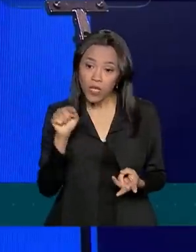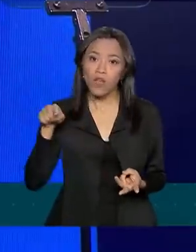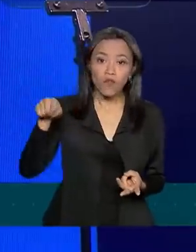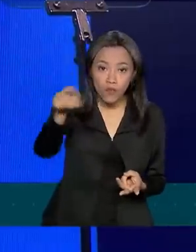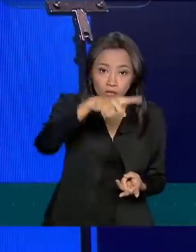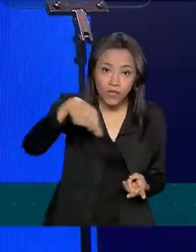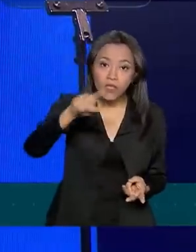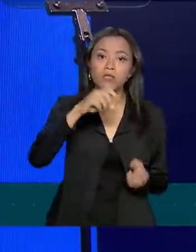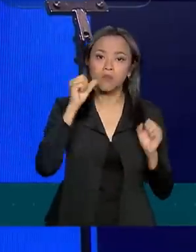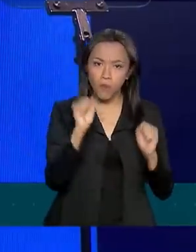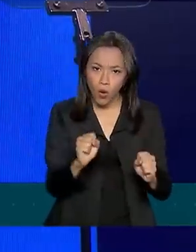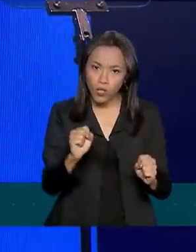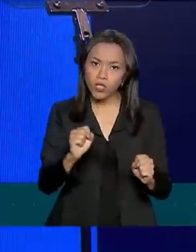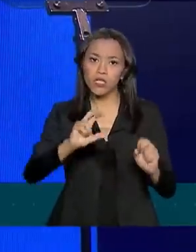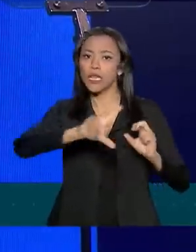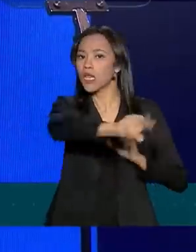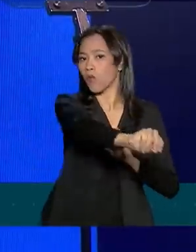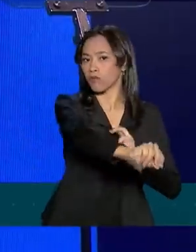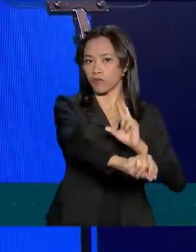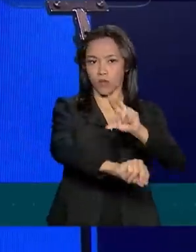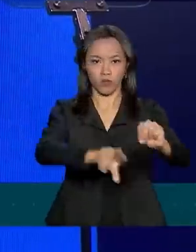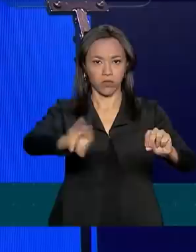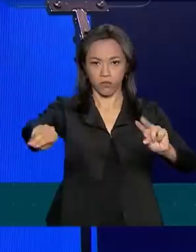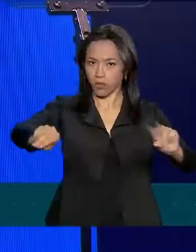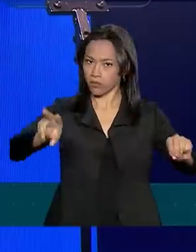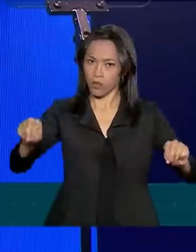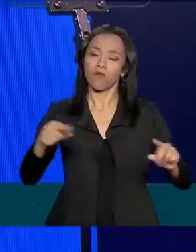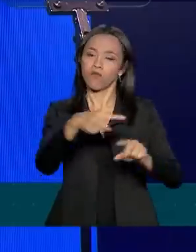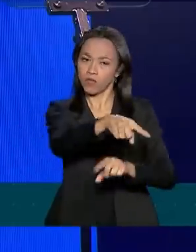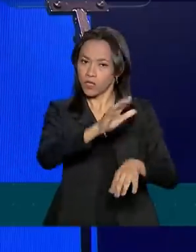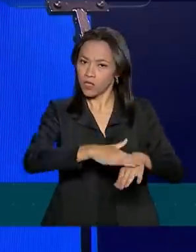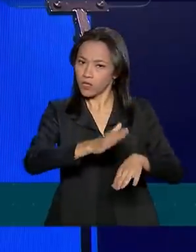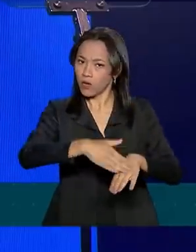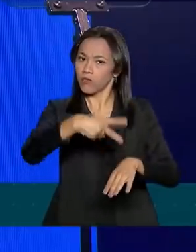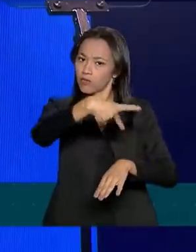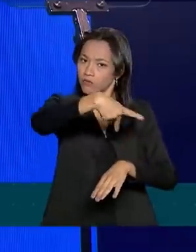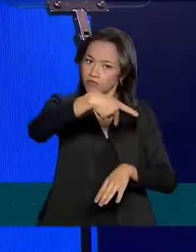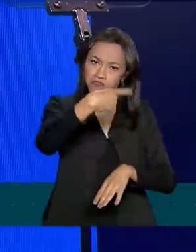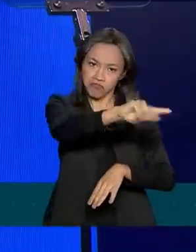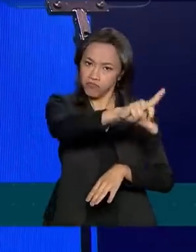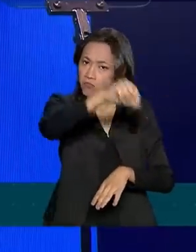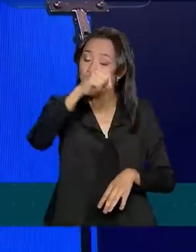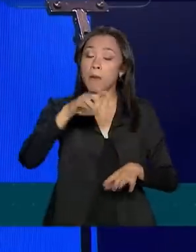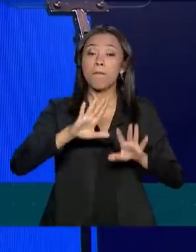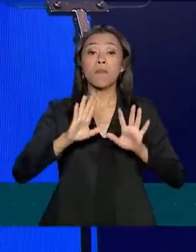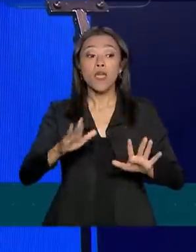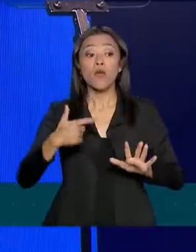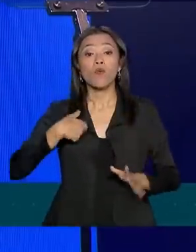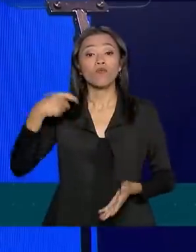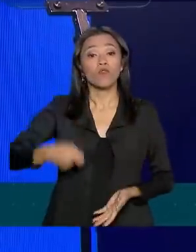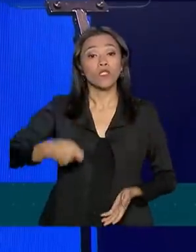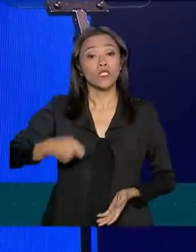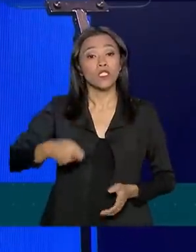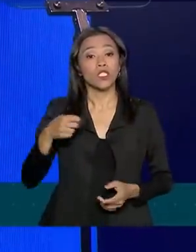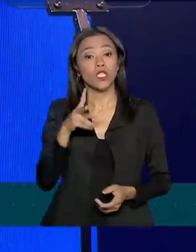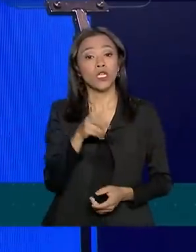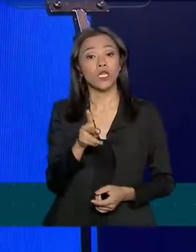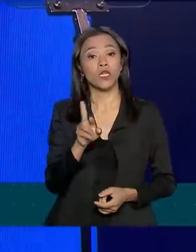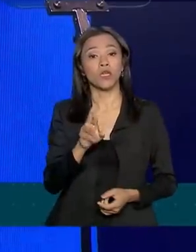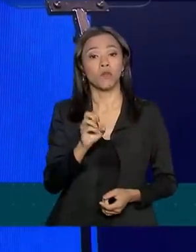poder de veto. O eu quero de você, na ponta da linha, é produtividade. Você tem que atender o fim,